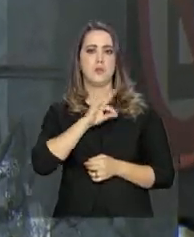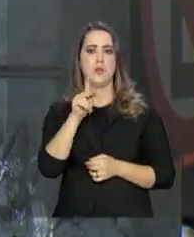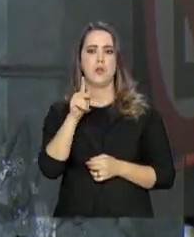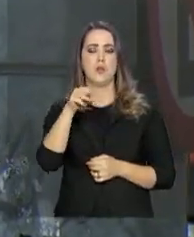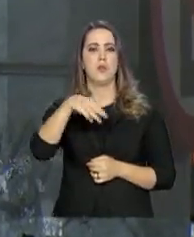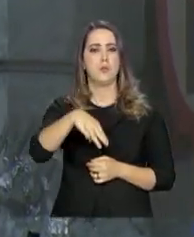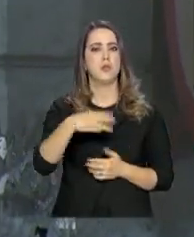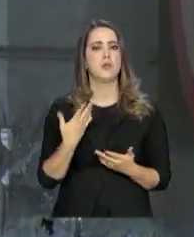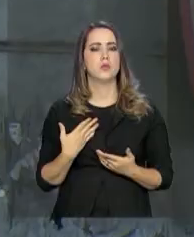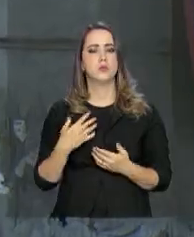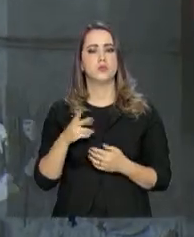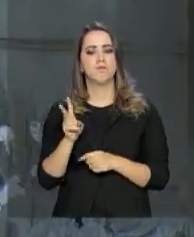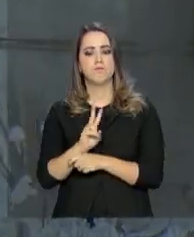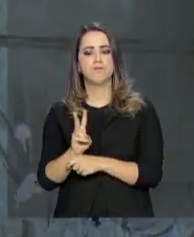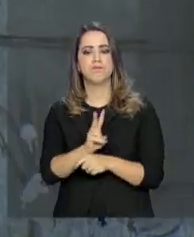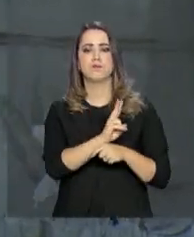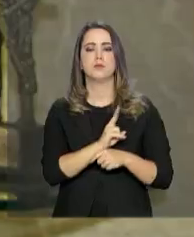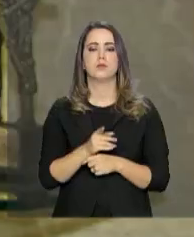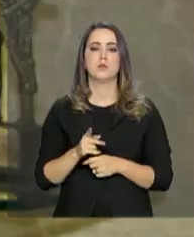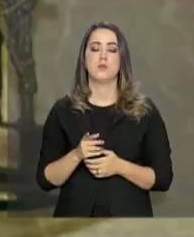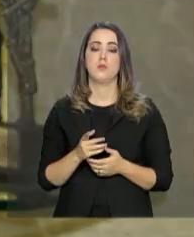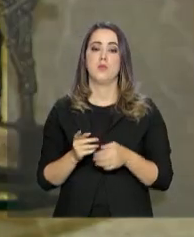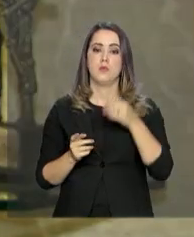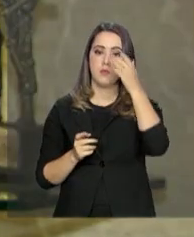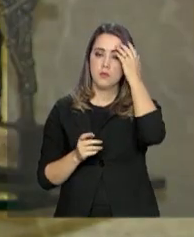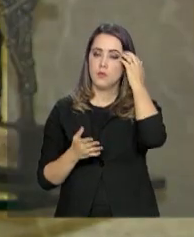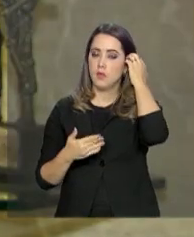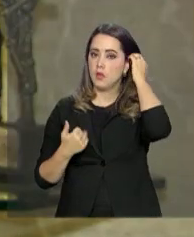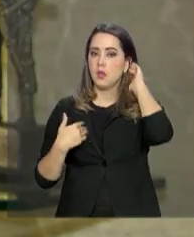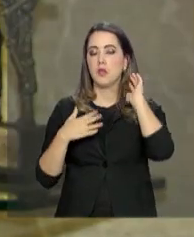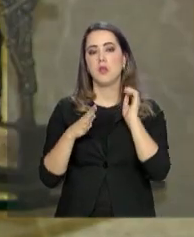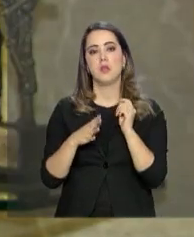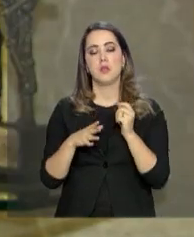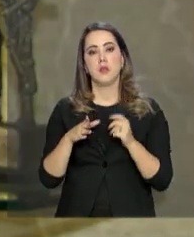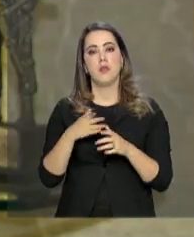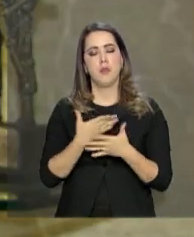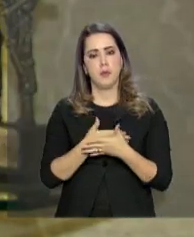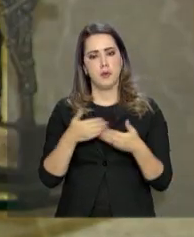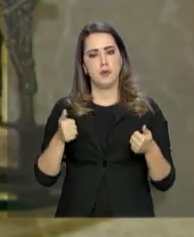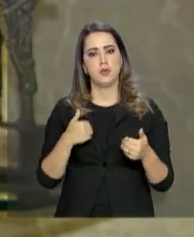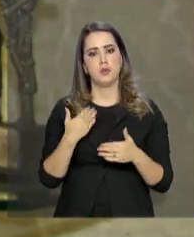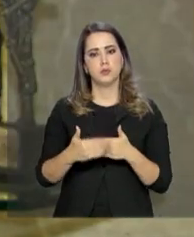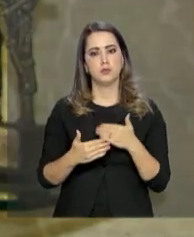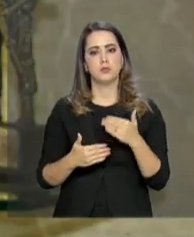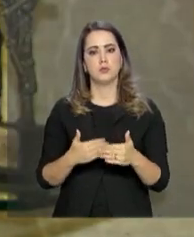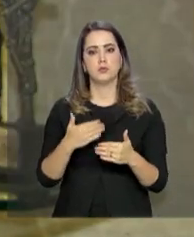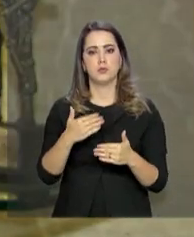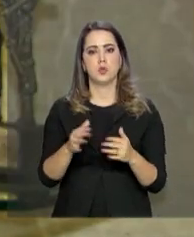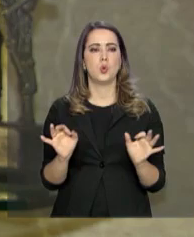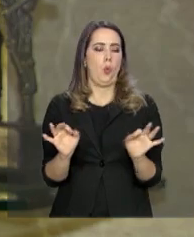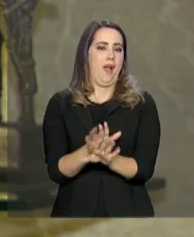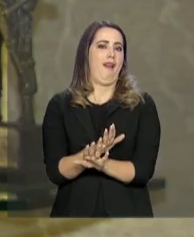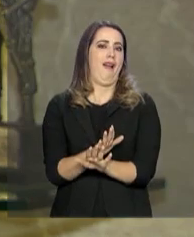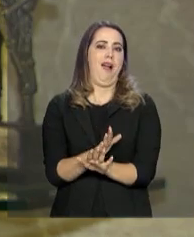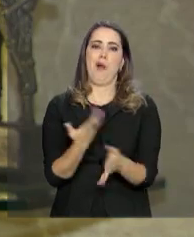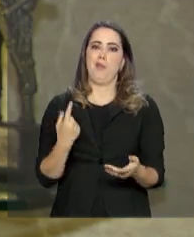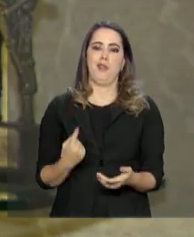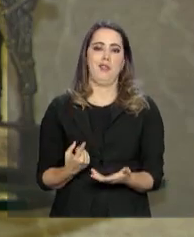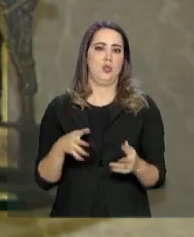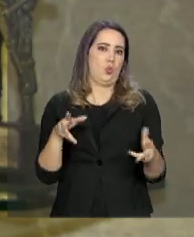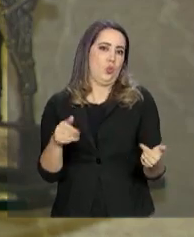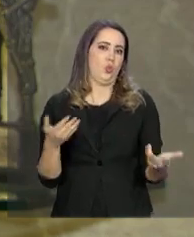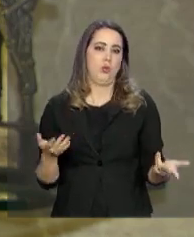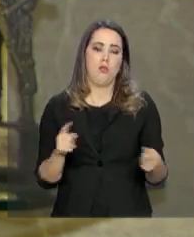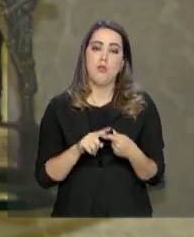um policiamento ostensivo. Então, a situação vai melhorar aos poucos. Não se acaba com o crime como um todo,